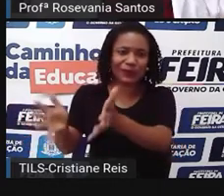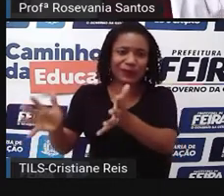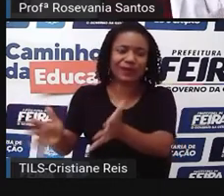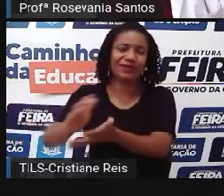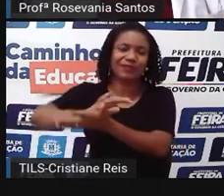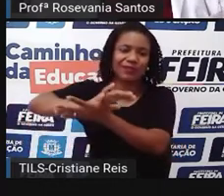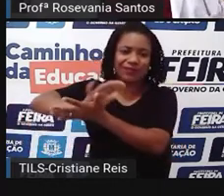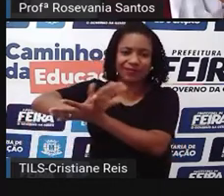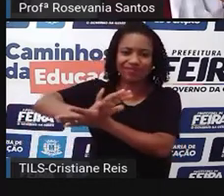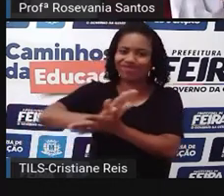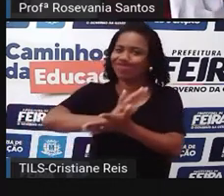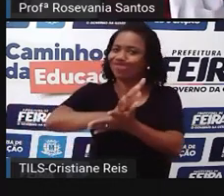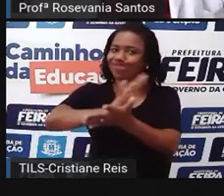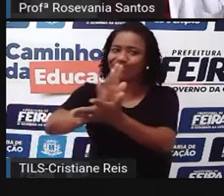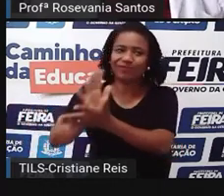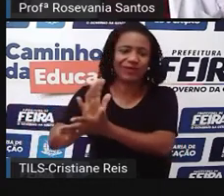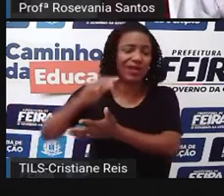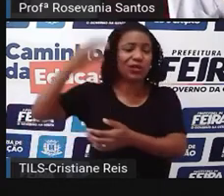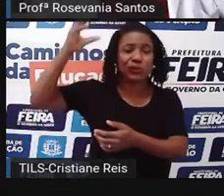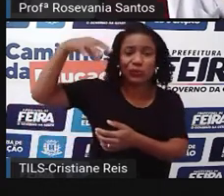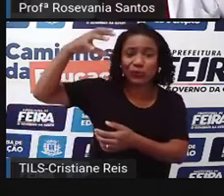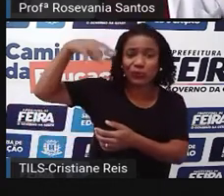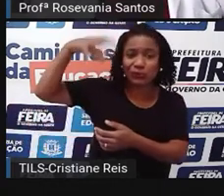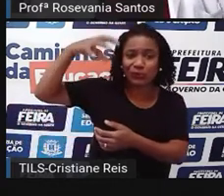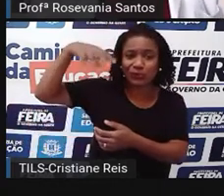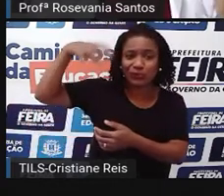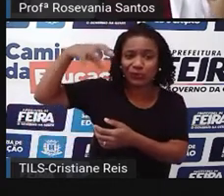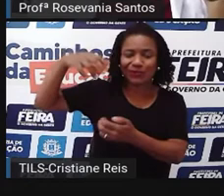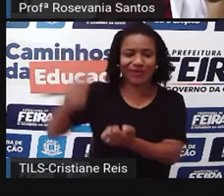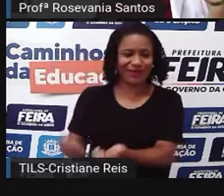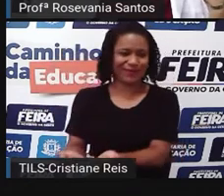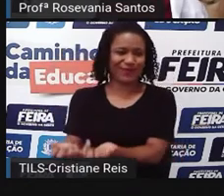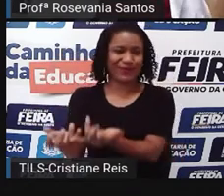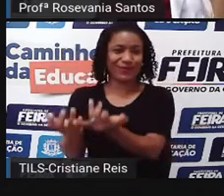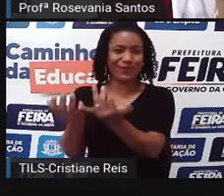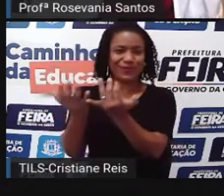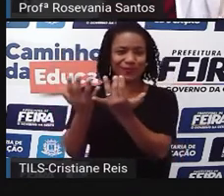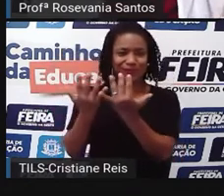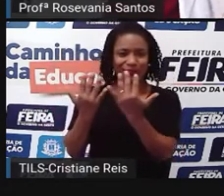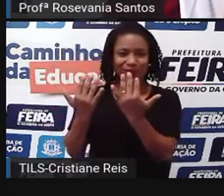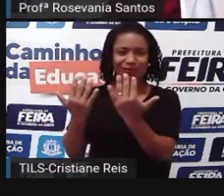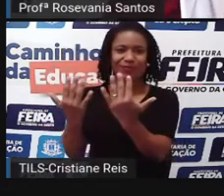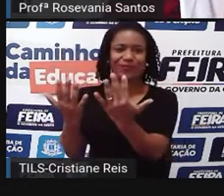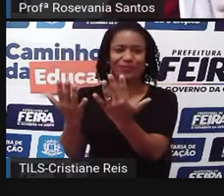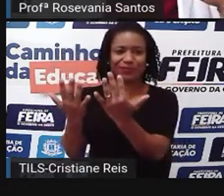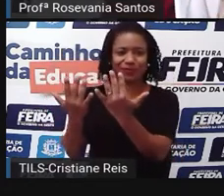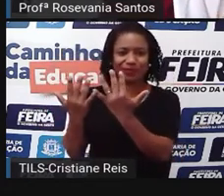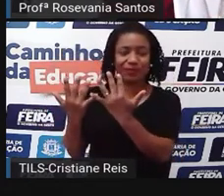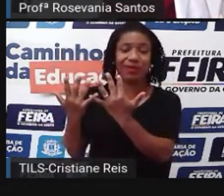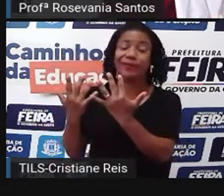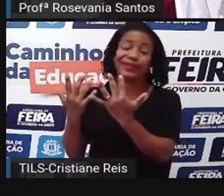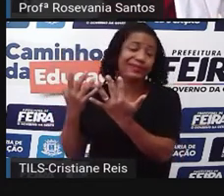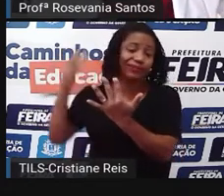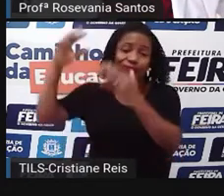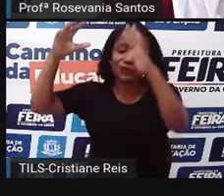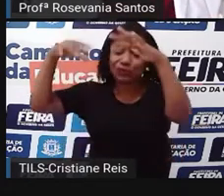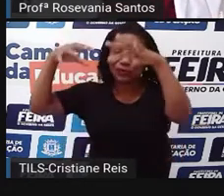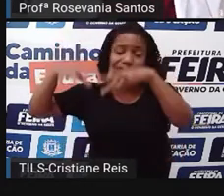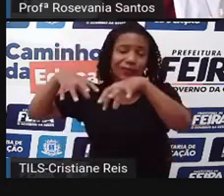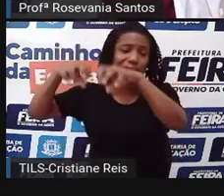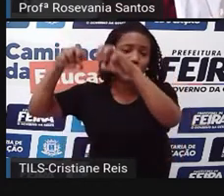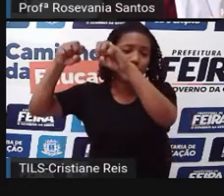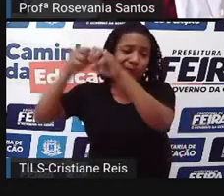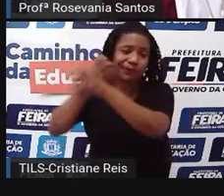vêm. Aí já fica tudo verde, fica tudo, vamos dizer assim, modificado. Aí voltou de novo o período da estiagem, fica tudo seco novamente.